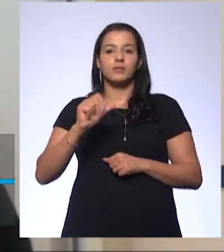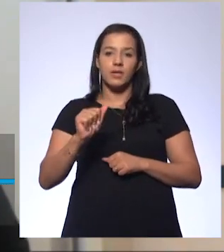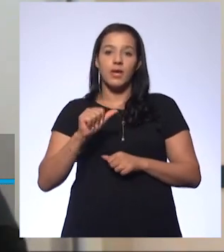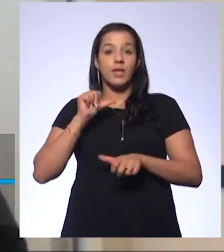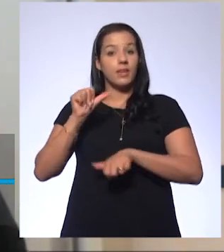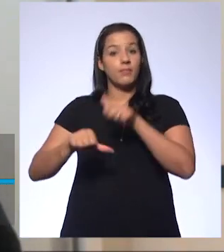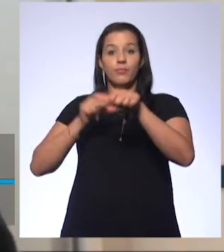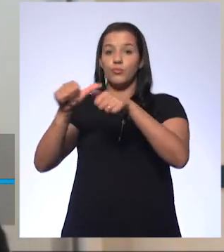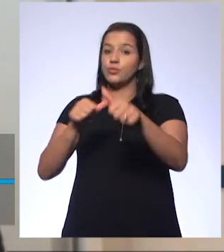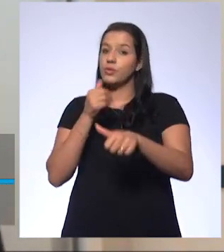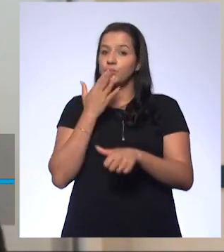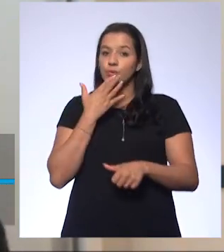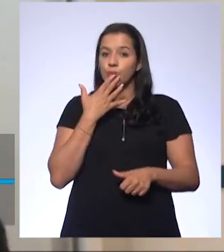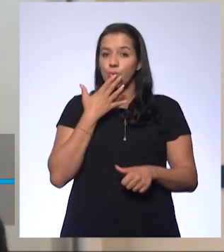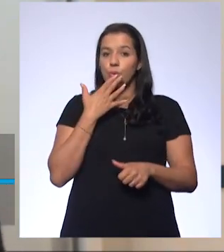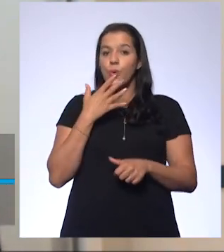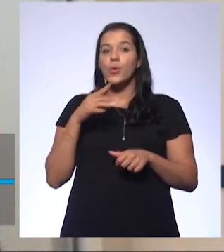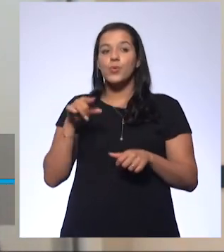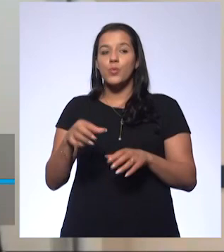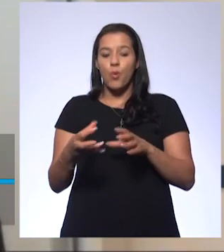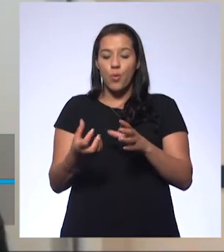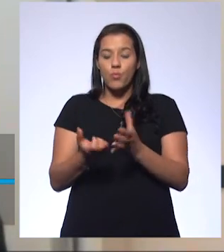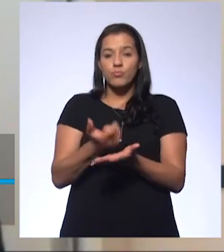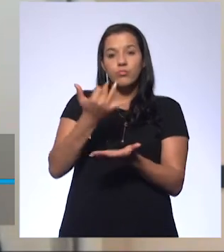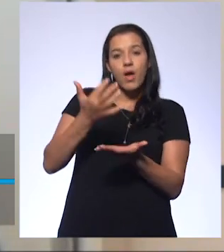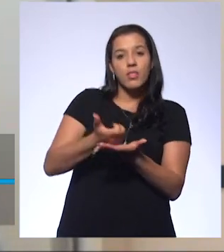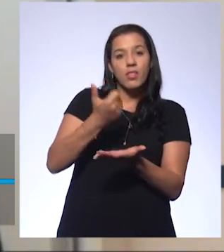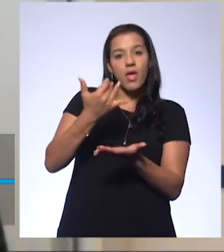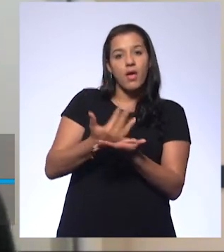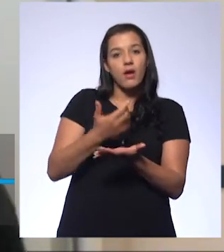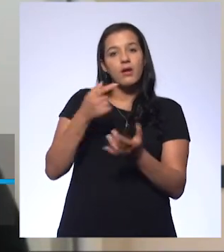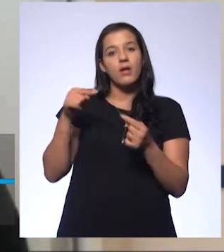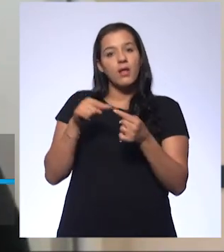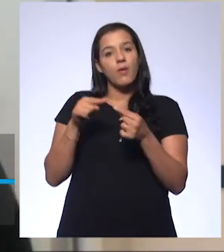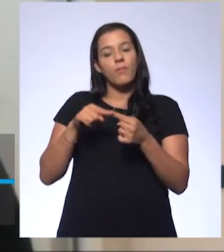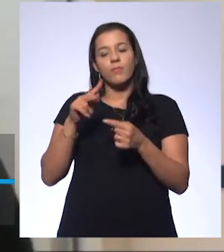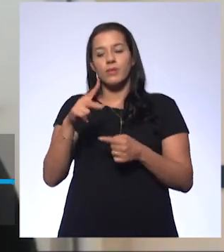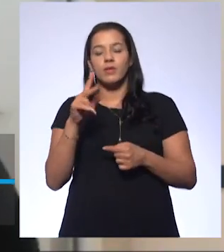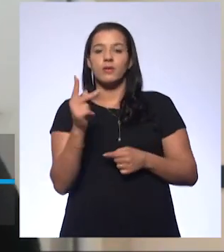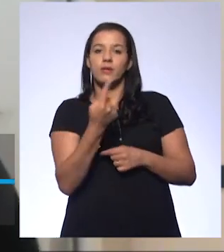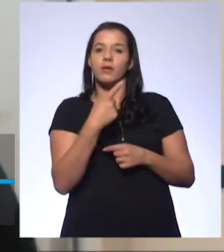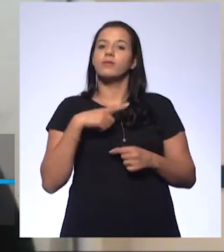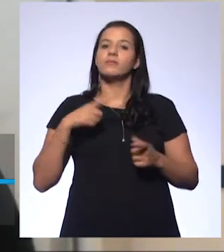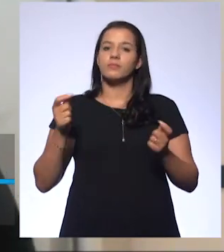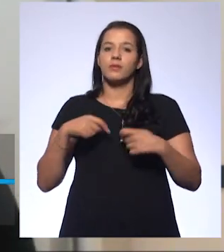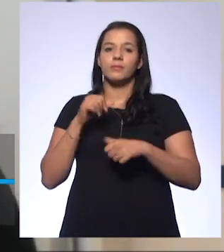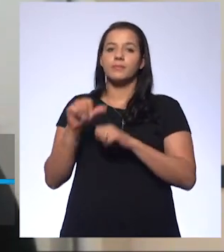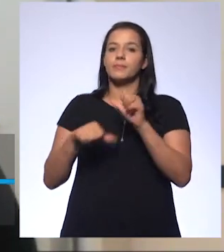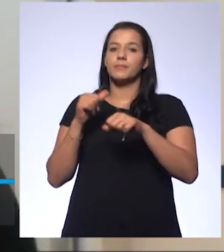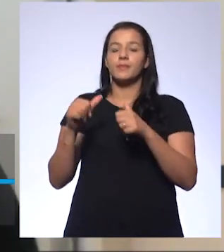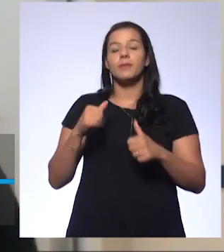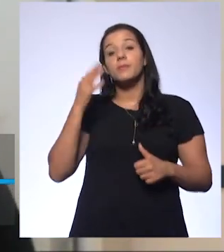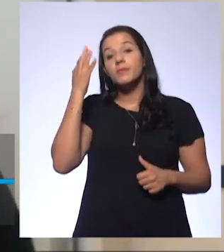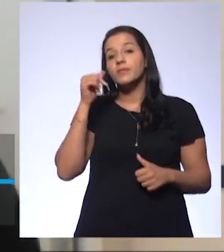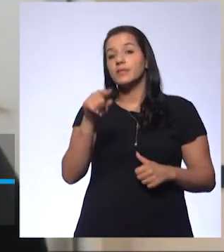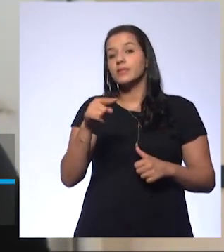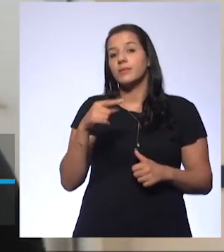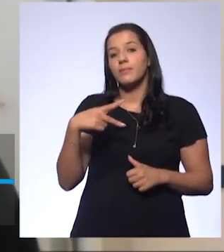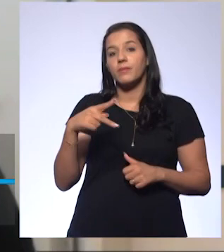está plantada. Ela pode adquirir uma tonalidade diferente. Então, você também consegue até saber o pH do solo